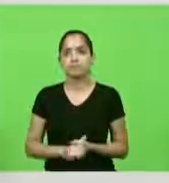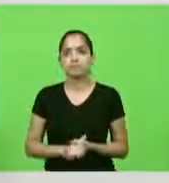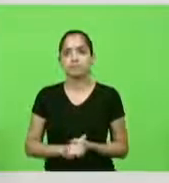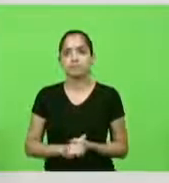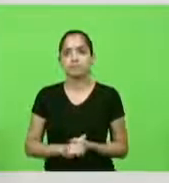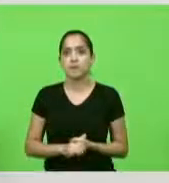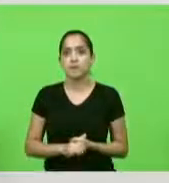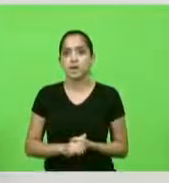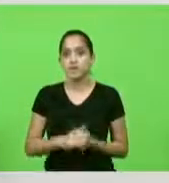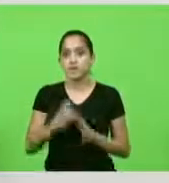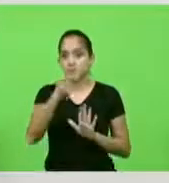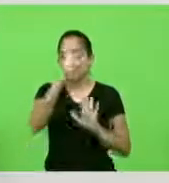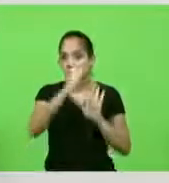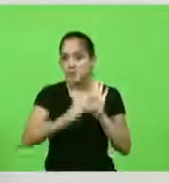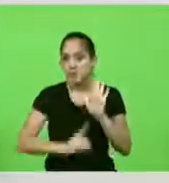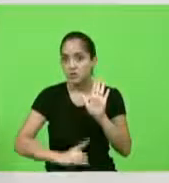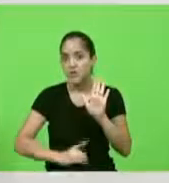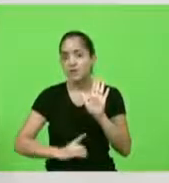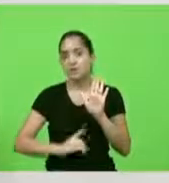tenho o direito de ser